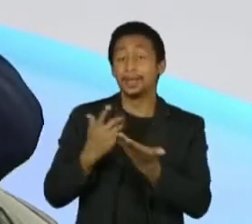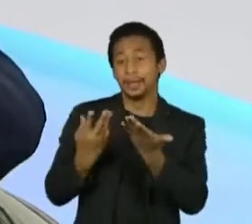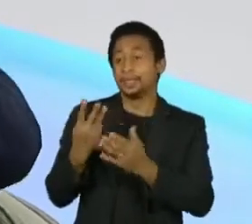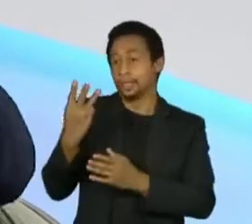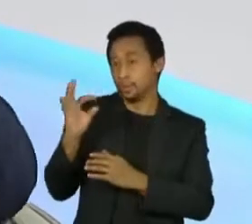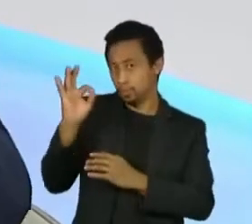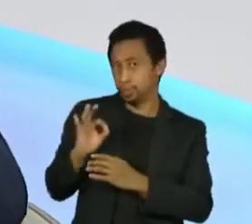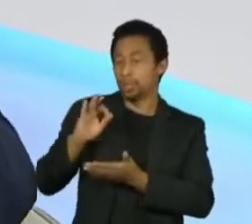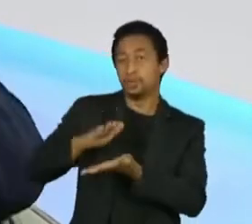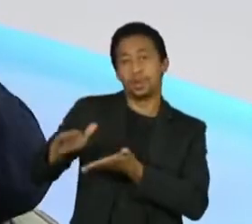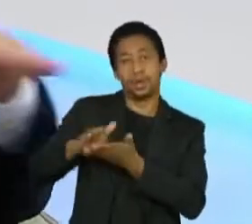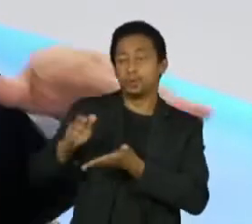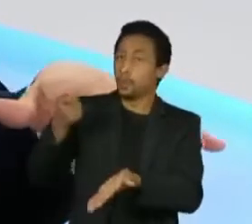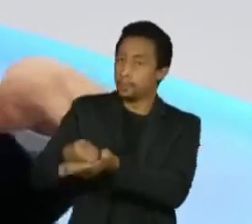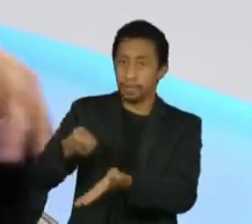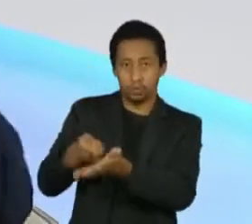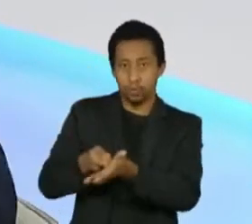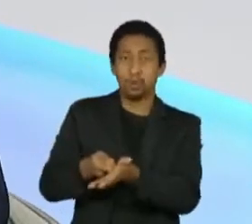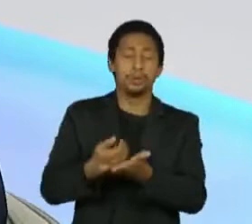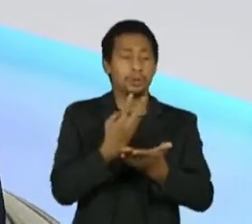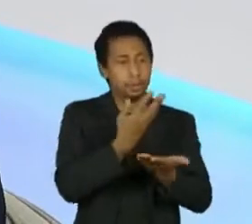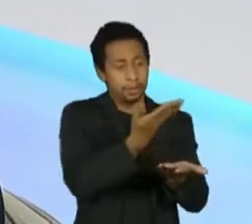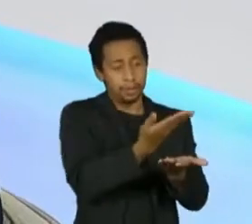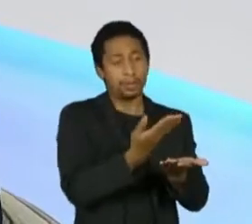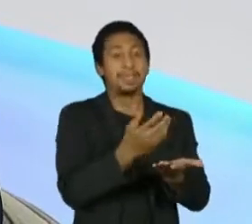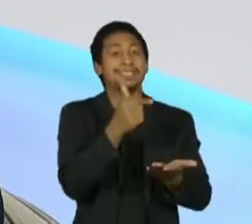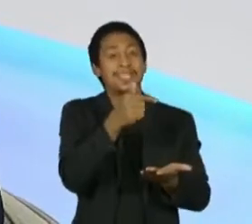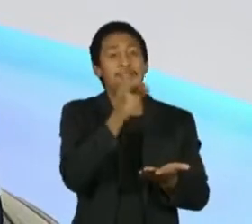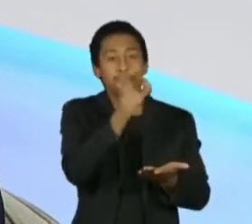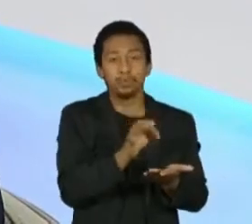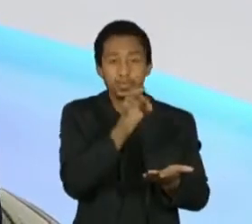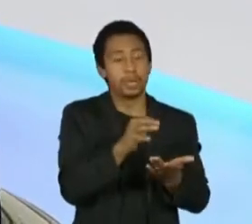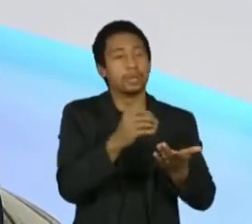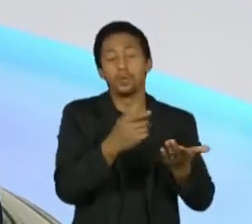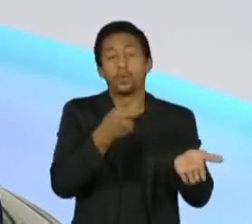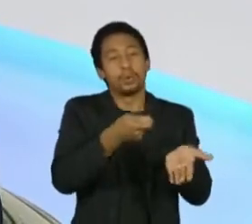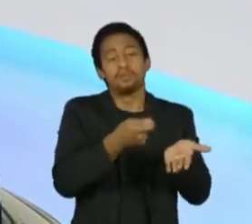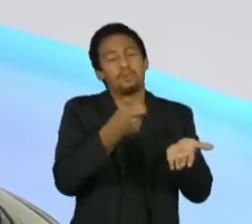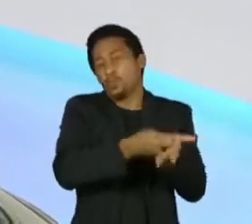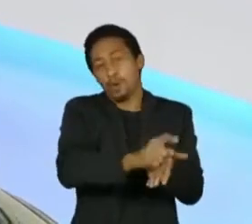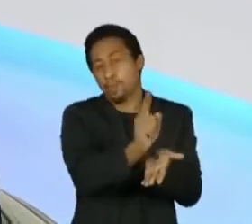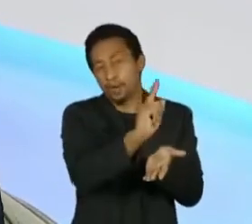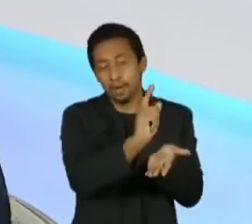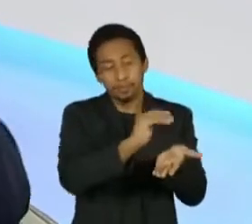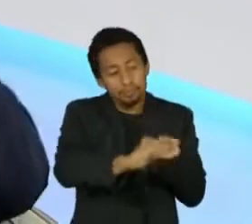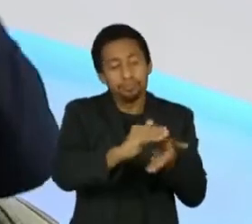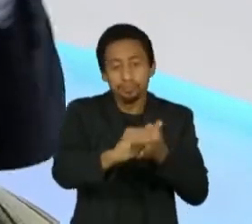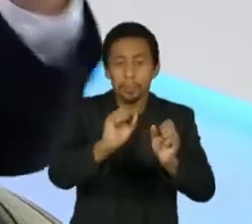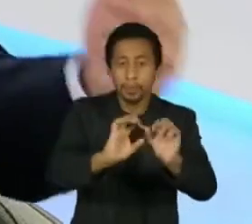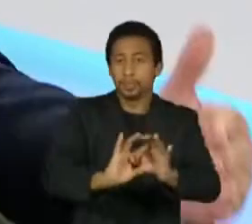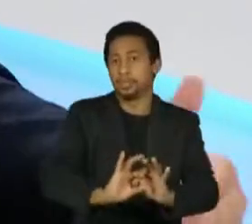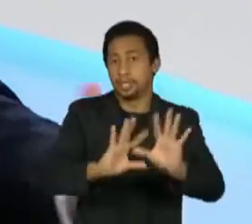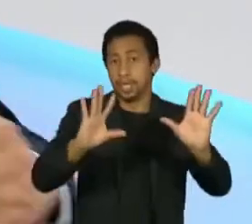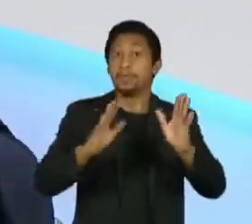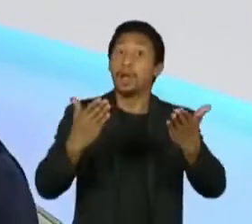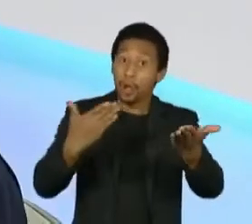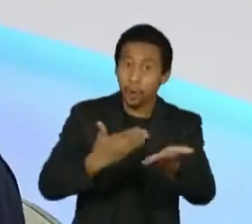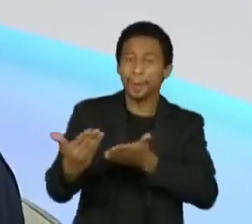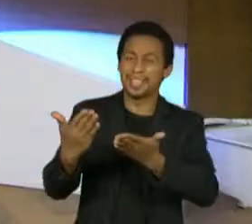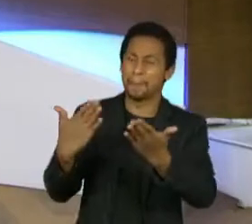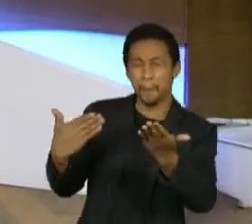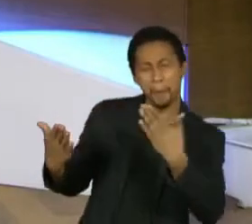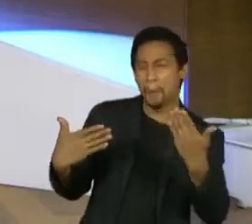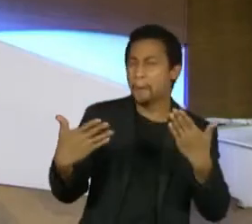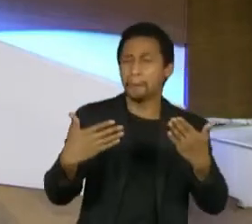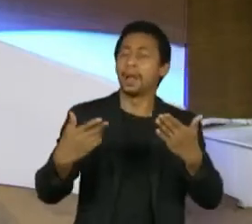% discricionário, não obrigatório. Aí se dá uma disputa ferrenha, que entra todo esse debate das emendas de relator,